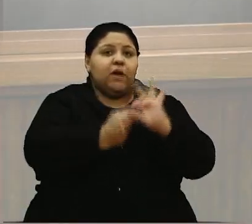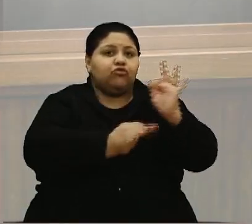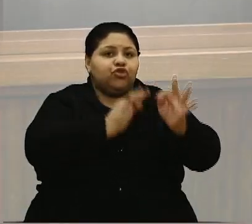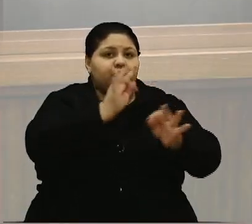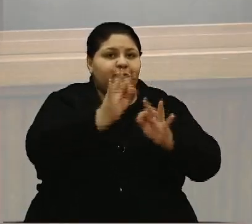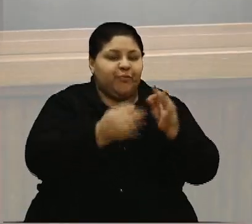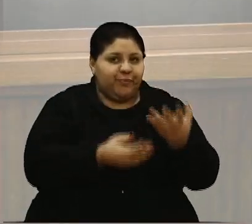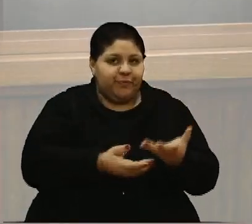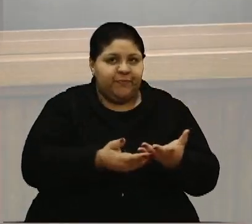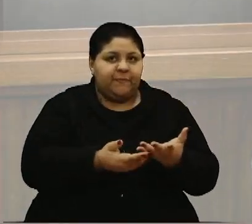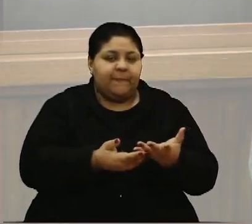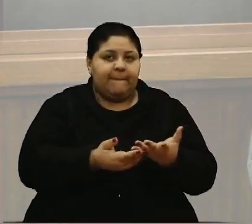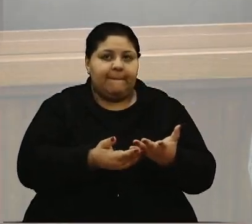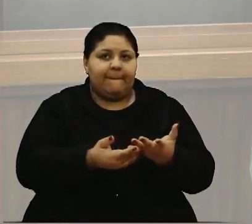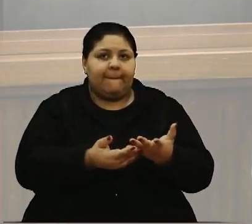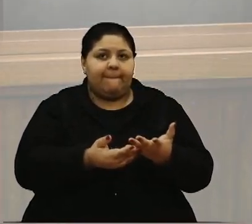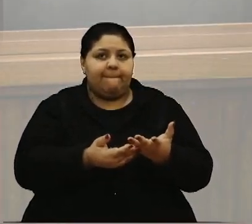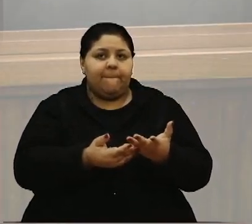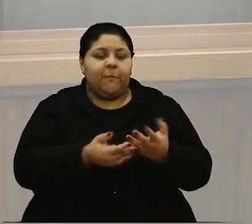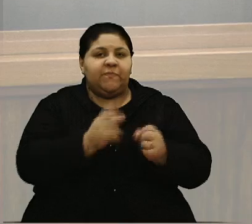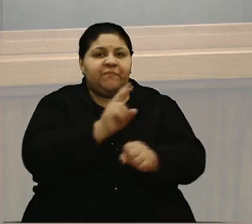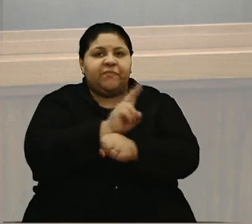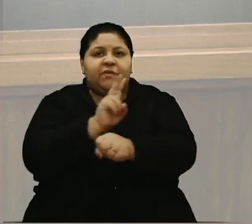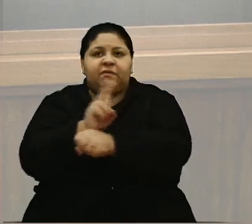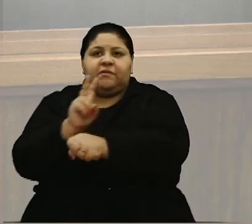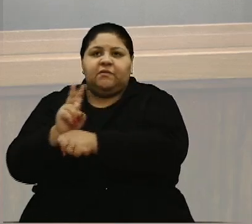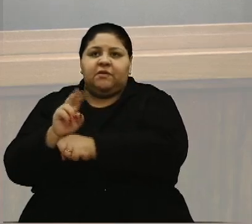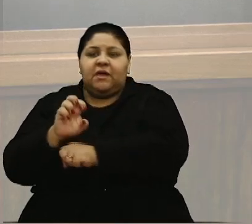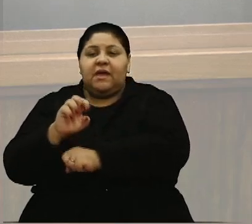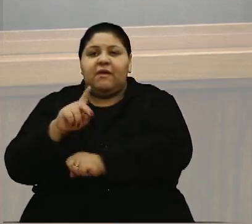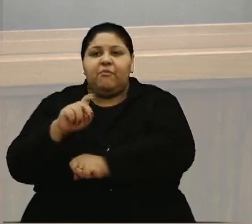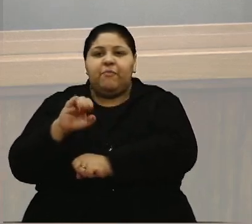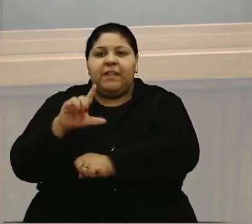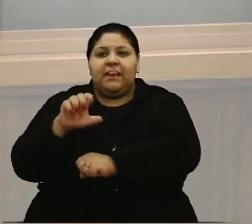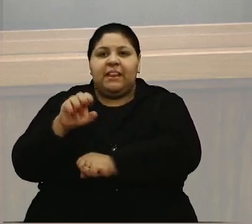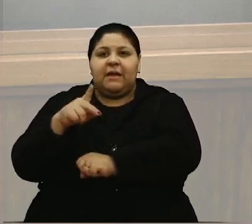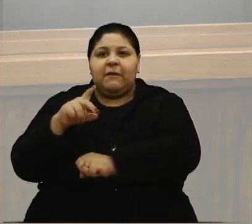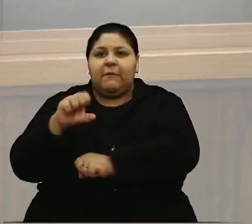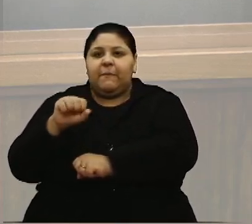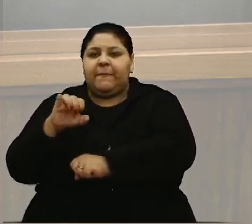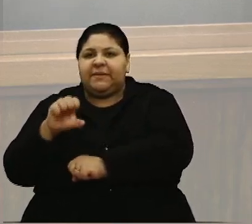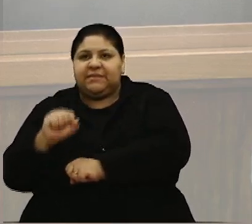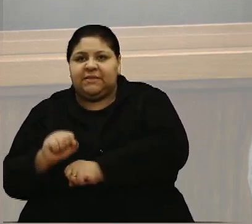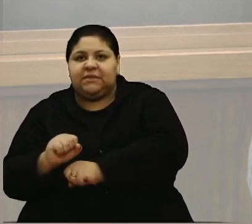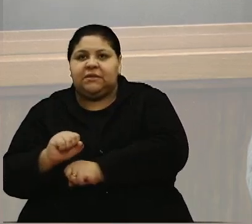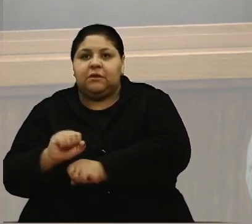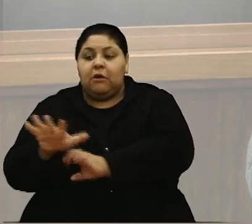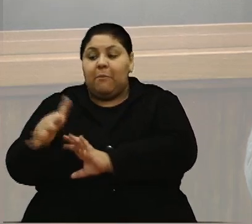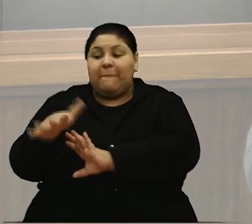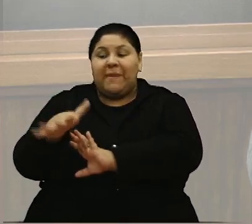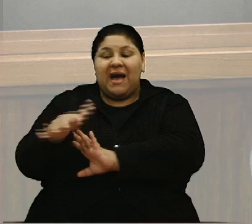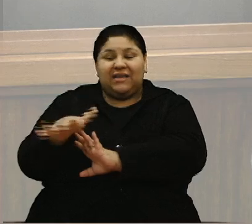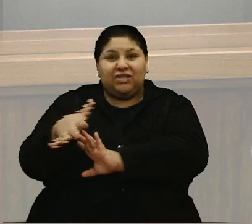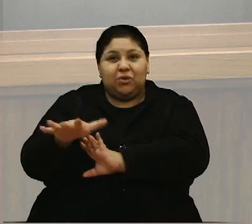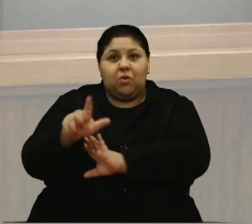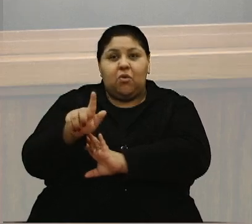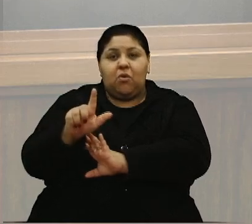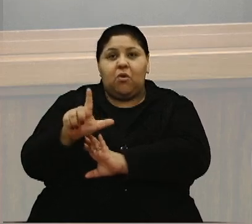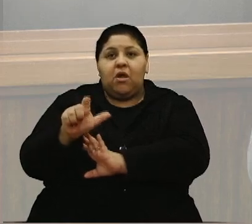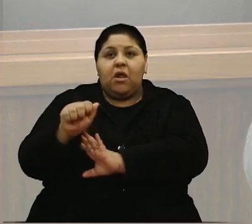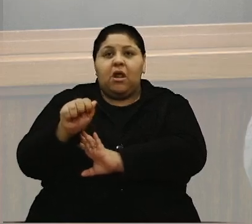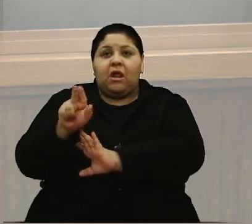Ela está aí para o tratamento da epilepsia, do Parkinson, do glaucoma, do